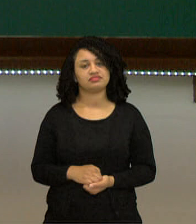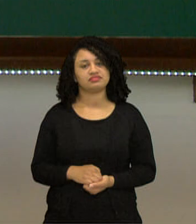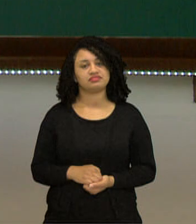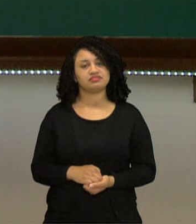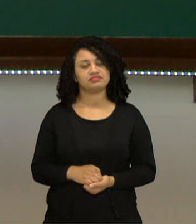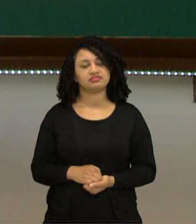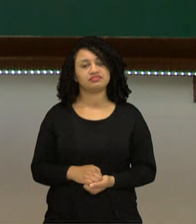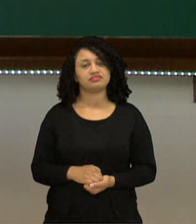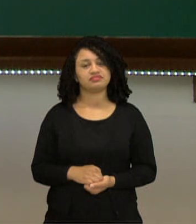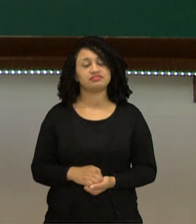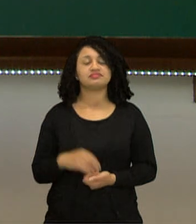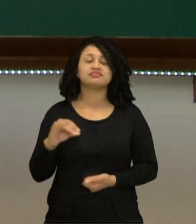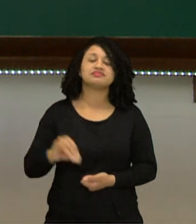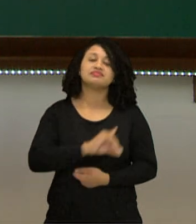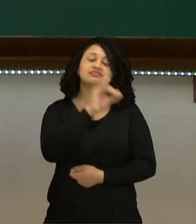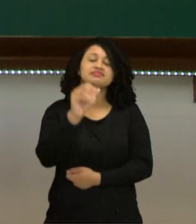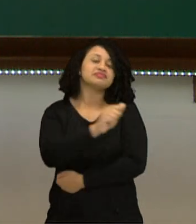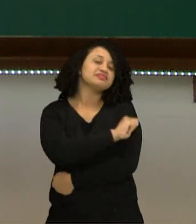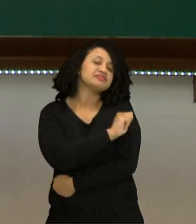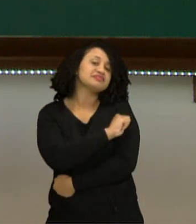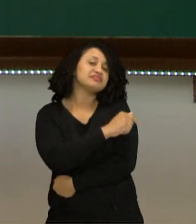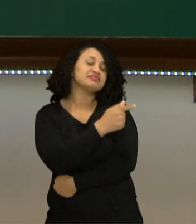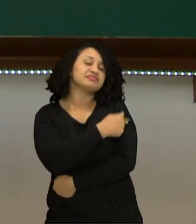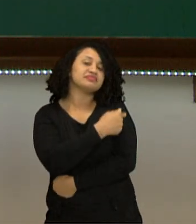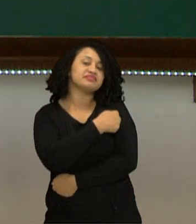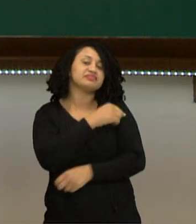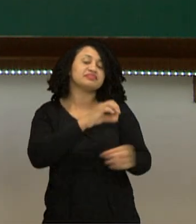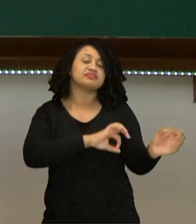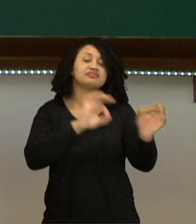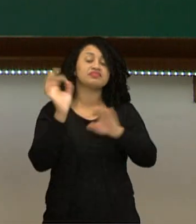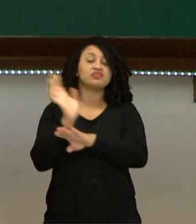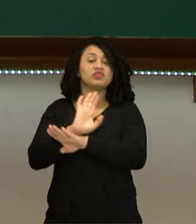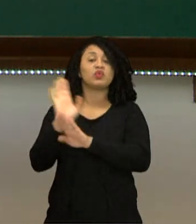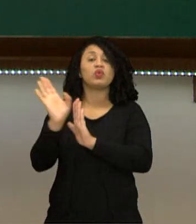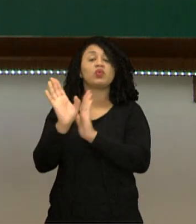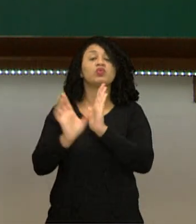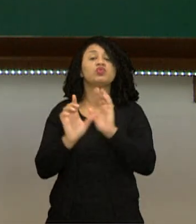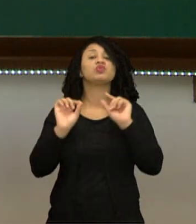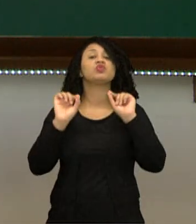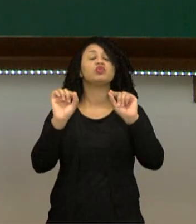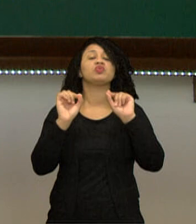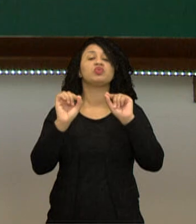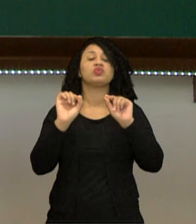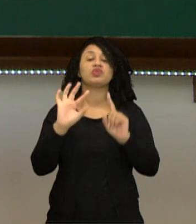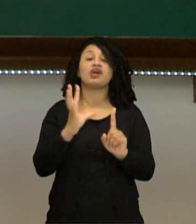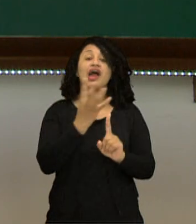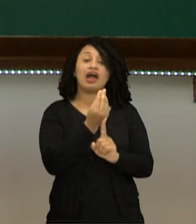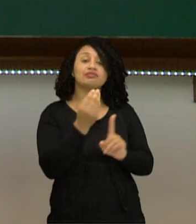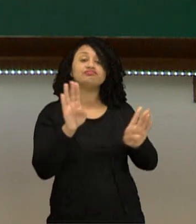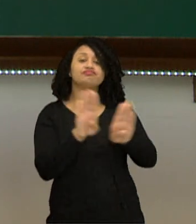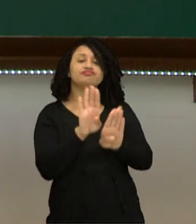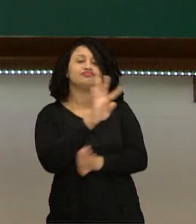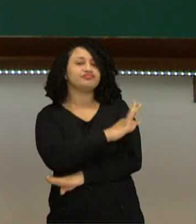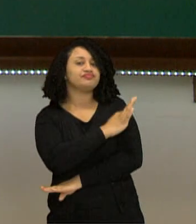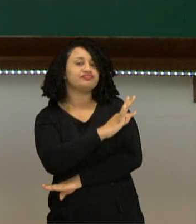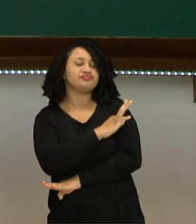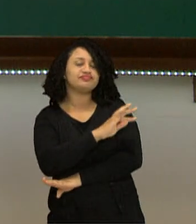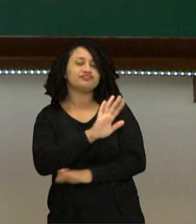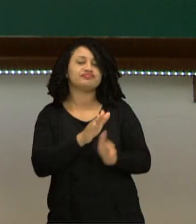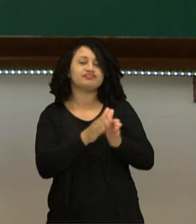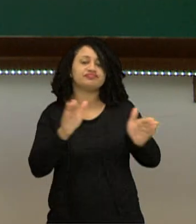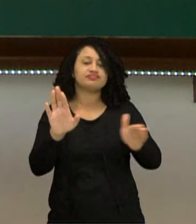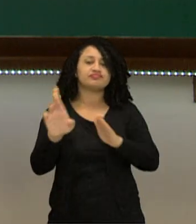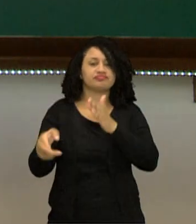Olá, estudantes dos sétimos anos! Nesse vídeo nós vamos falar sobre arte e técnica renascentista.